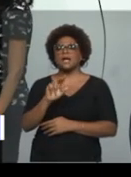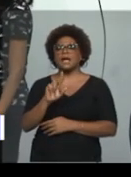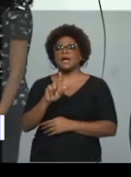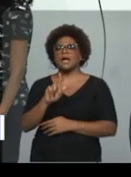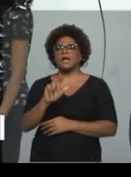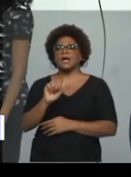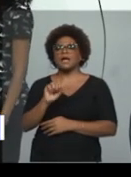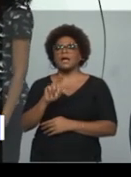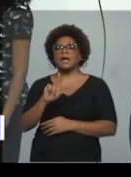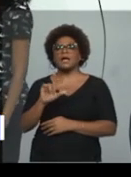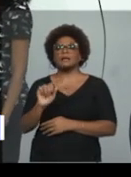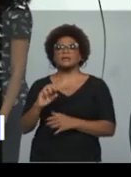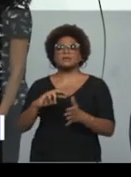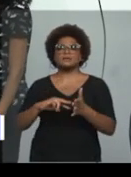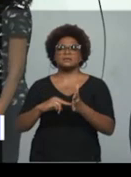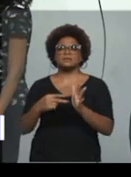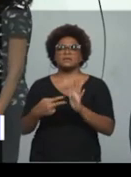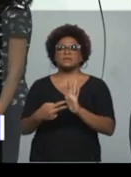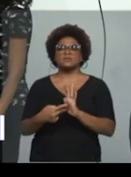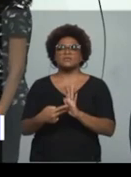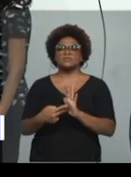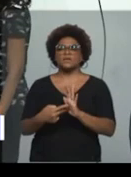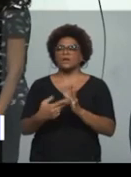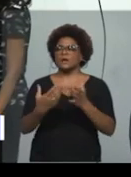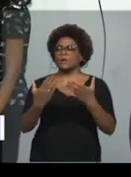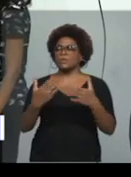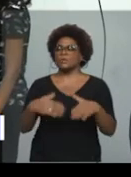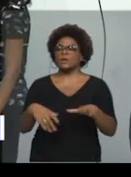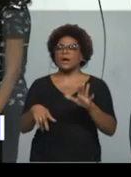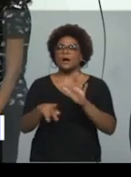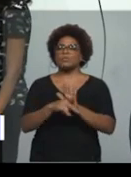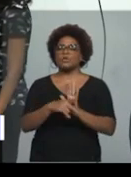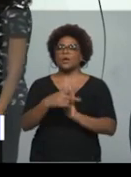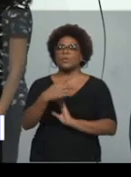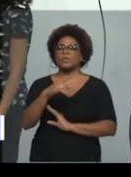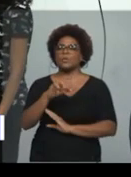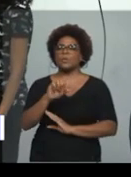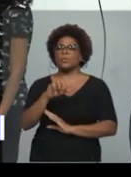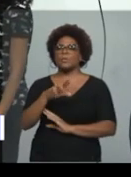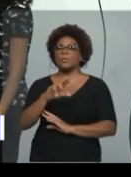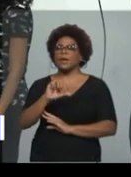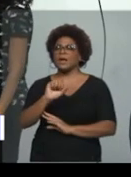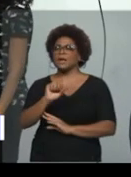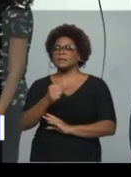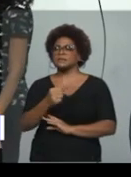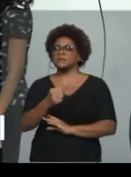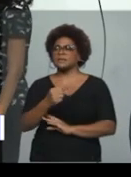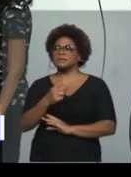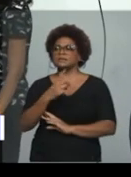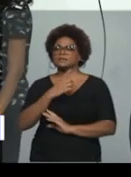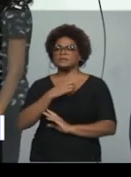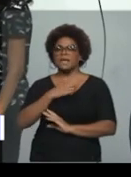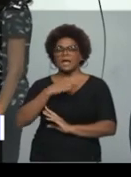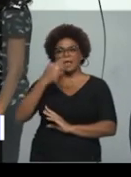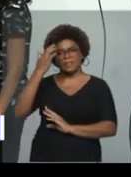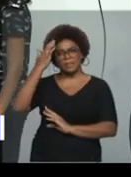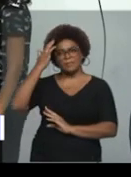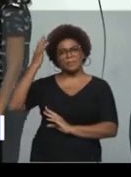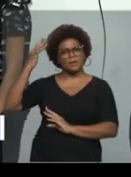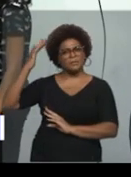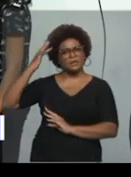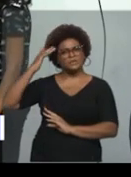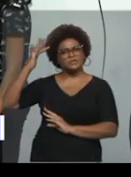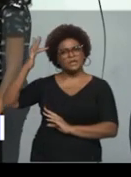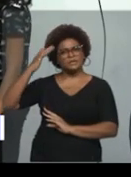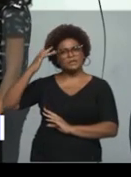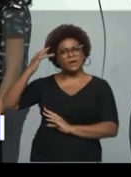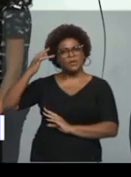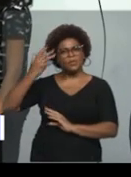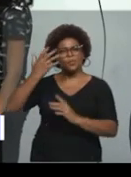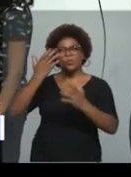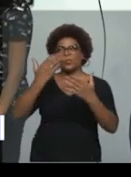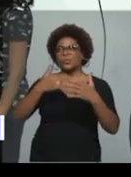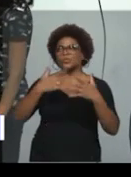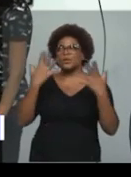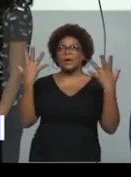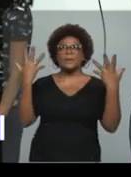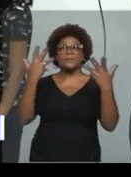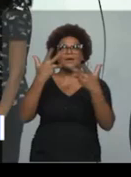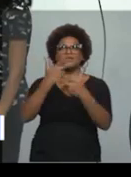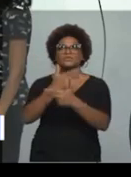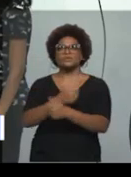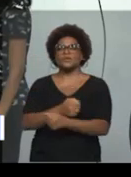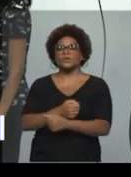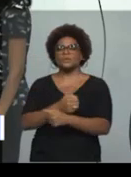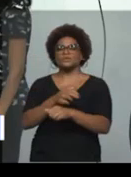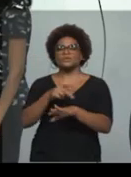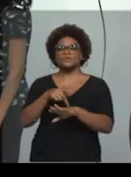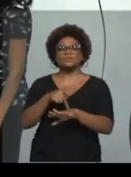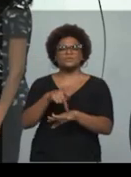ou tesouro dos persas, suscitou na minha imaginação uma paisagem fabulosa. Um país de delícias